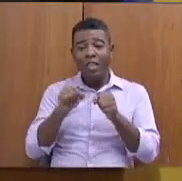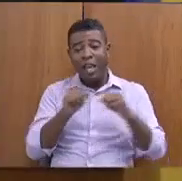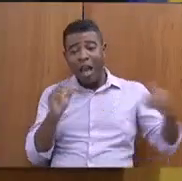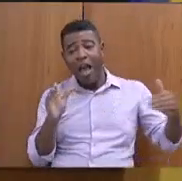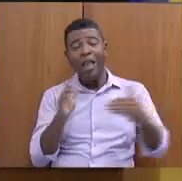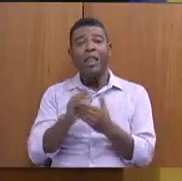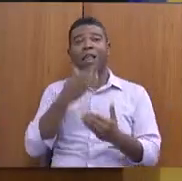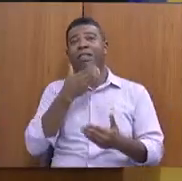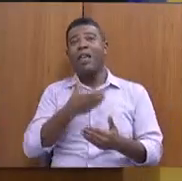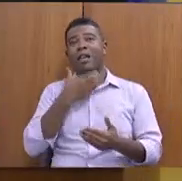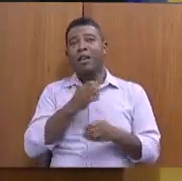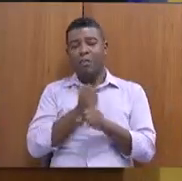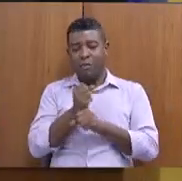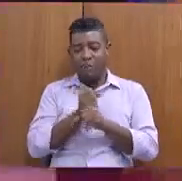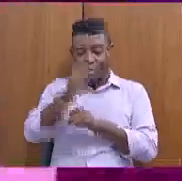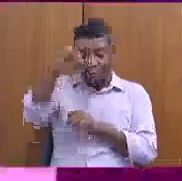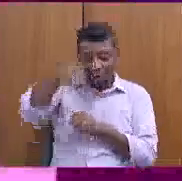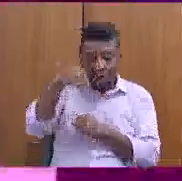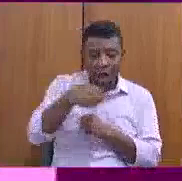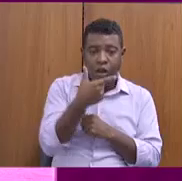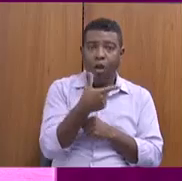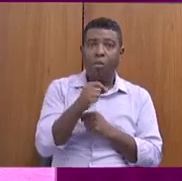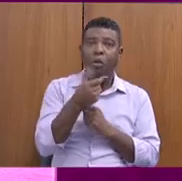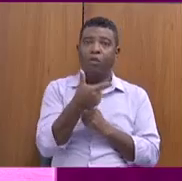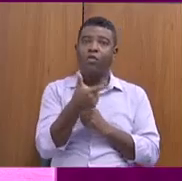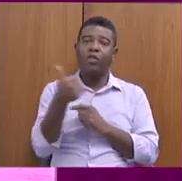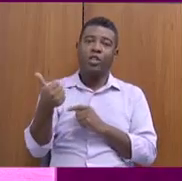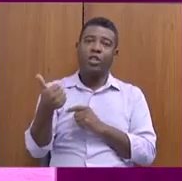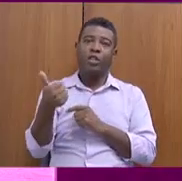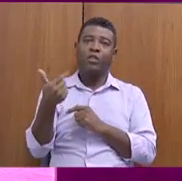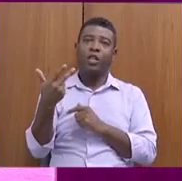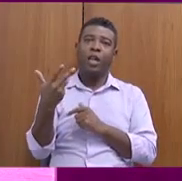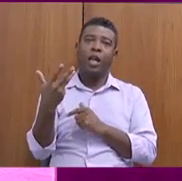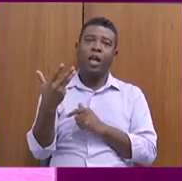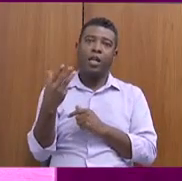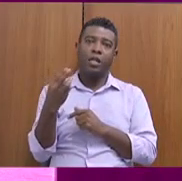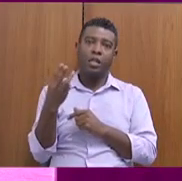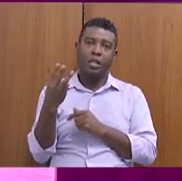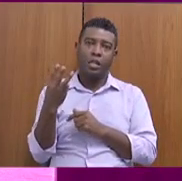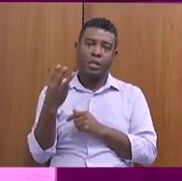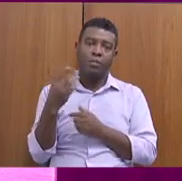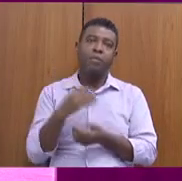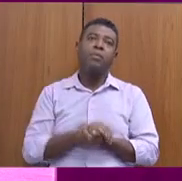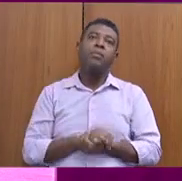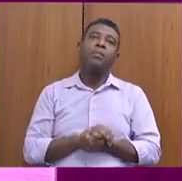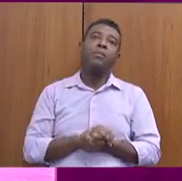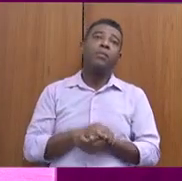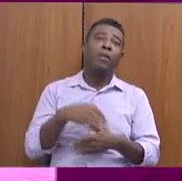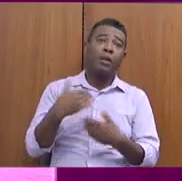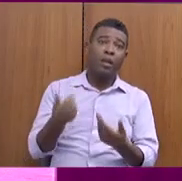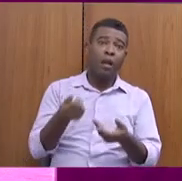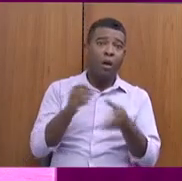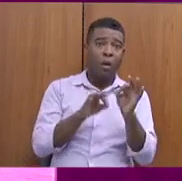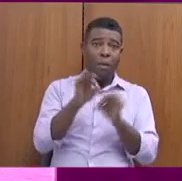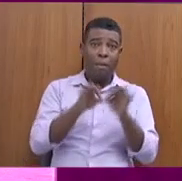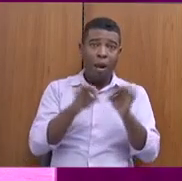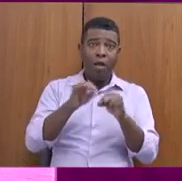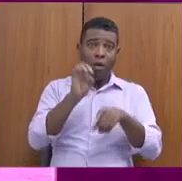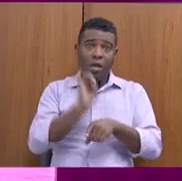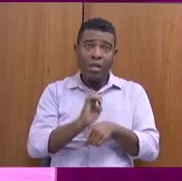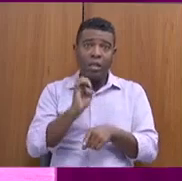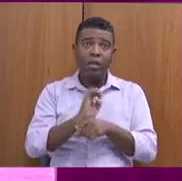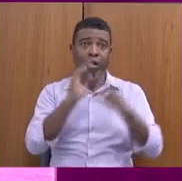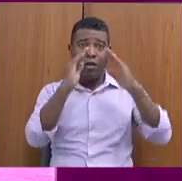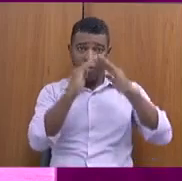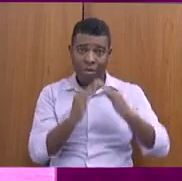O plano estadual de habitação, a gente já está com uma minuta concluída, e nós vamos agora partir para discussão